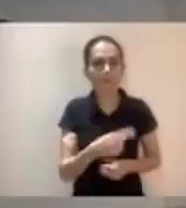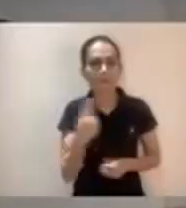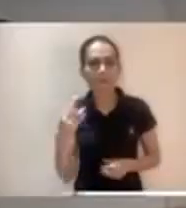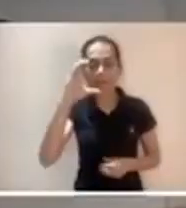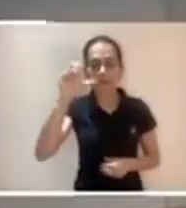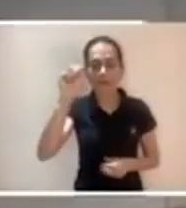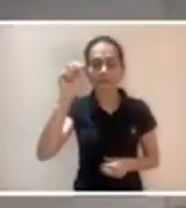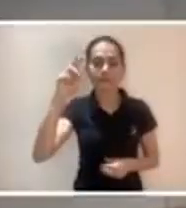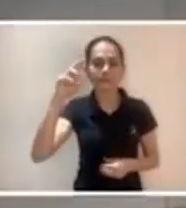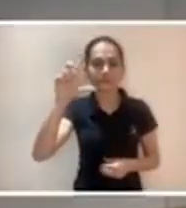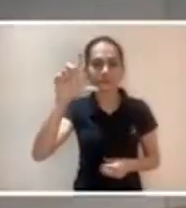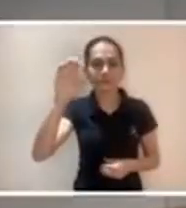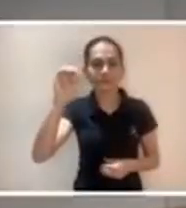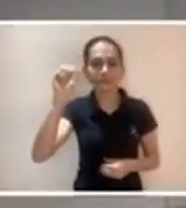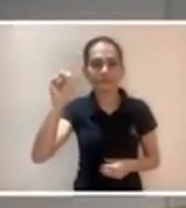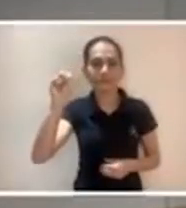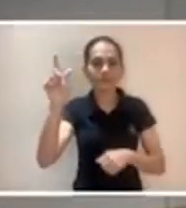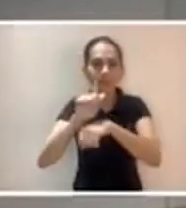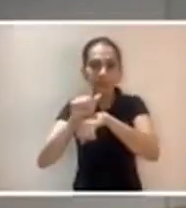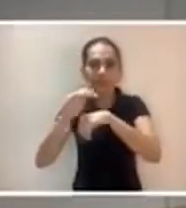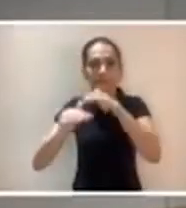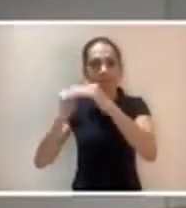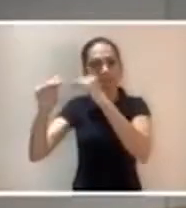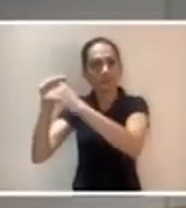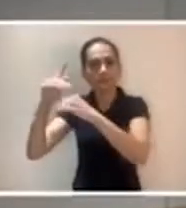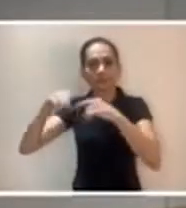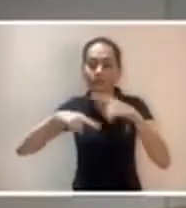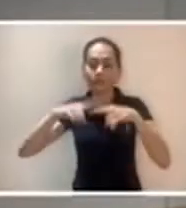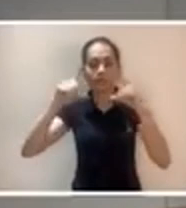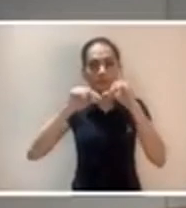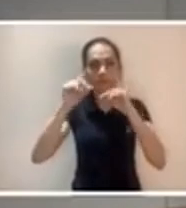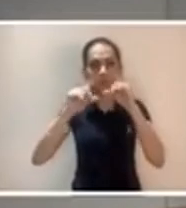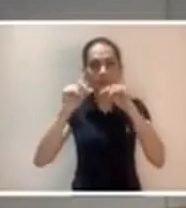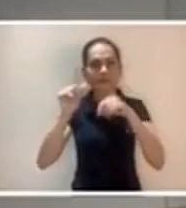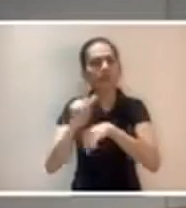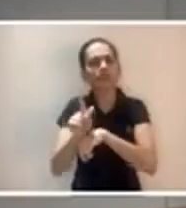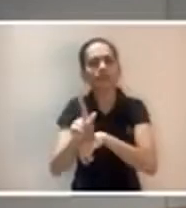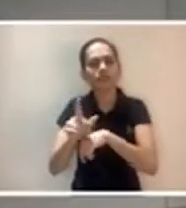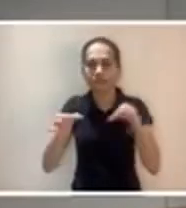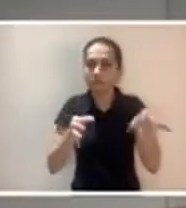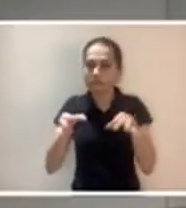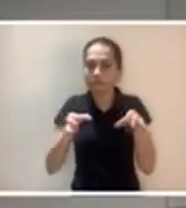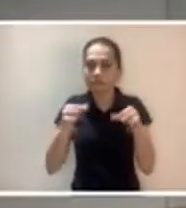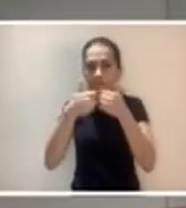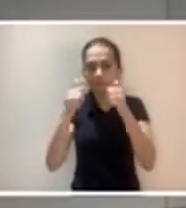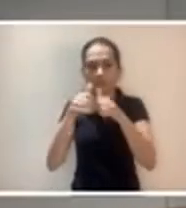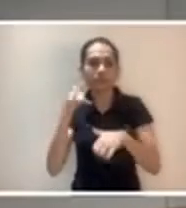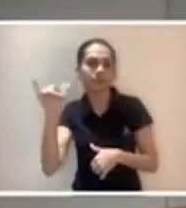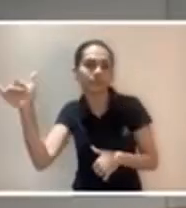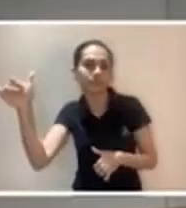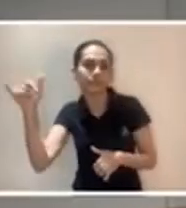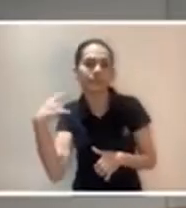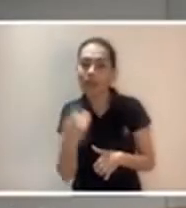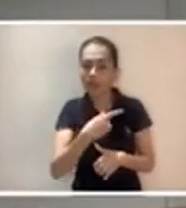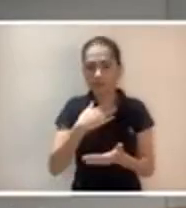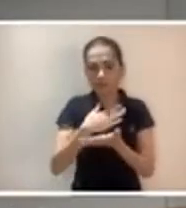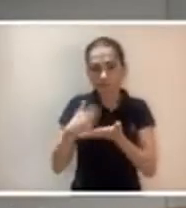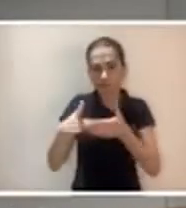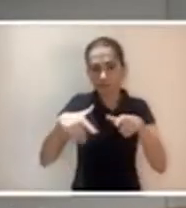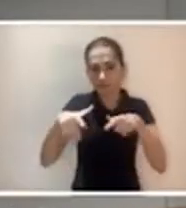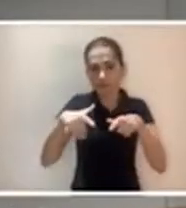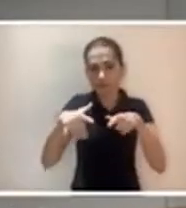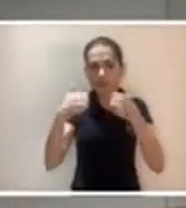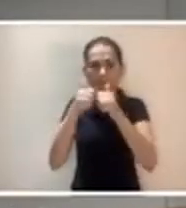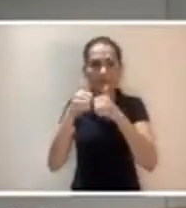Meu nome é Carlos Breviglieri, eu sou gerente de desenvolvimento de produto na Mercedes e sou gerente do projeto do ônibus elétrico. Quando a gente